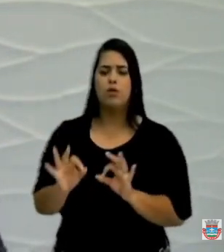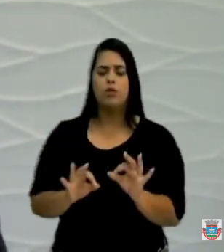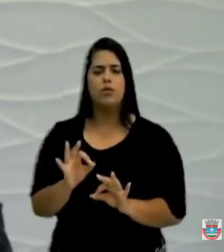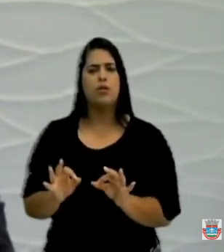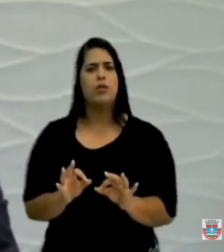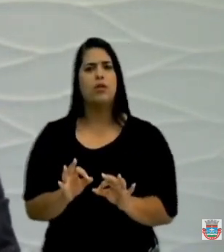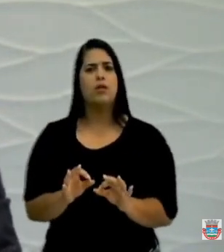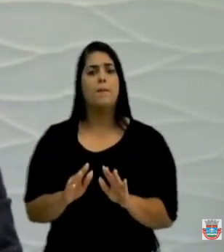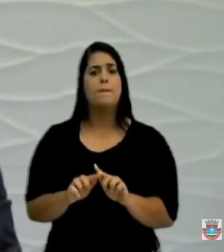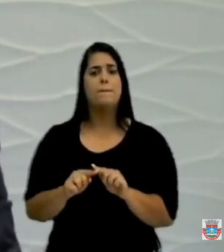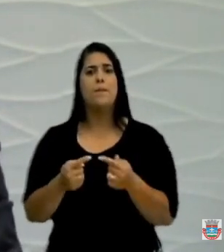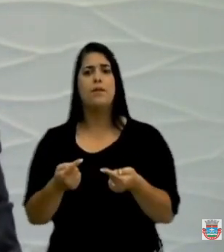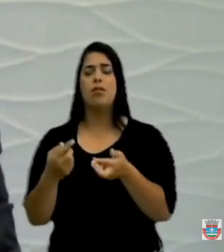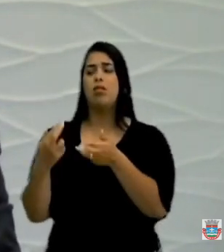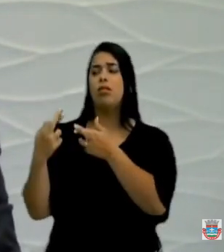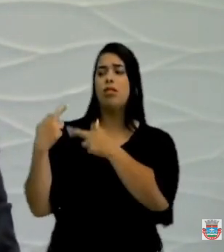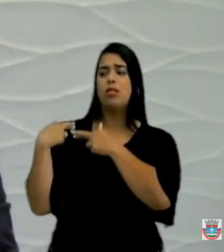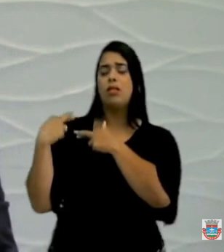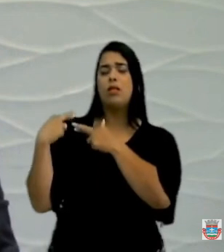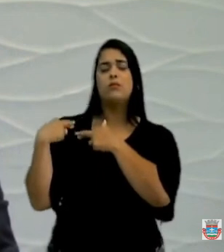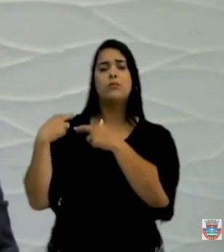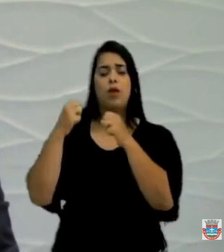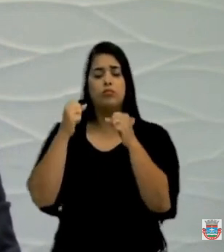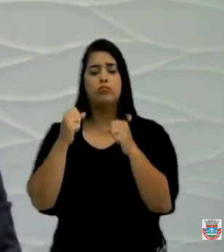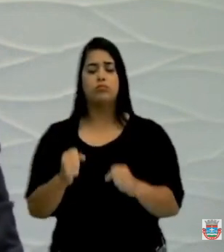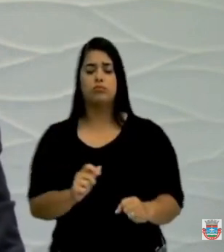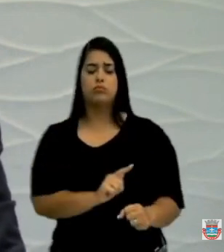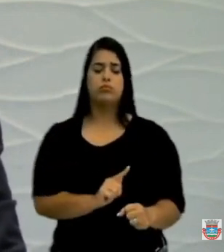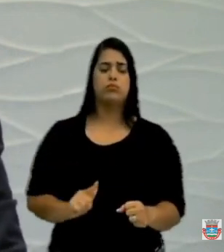obrigação do Poder Público Municipal?